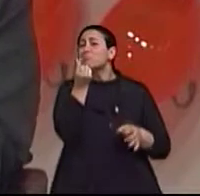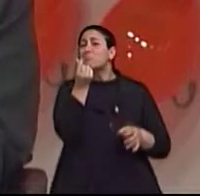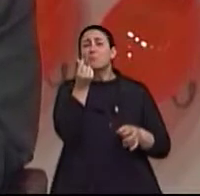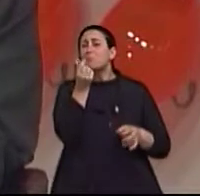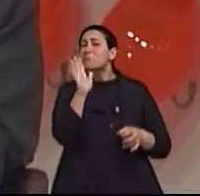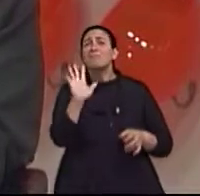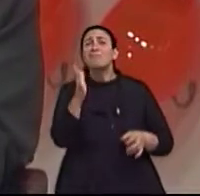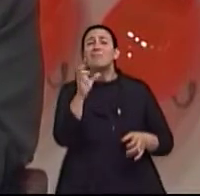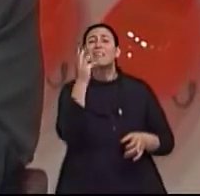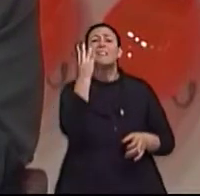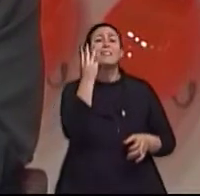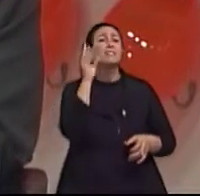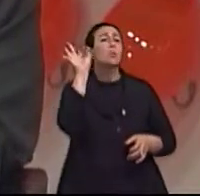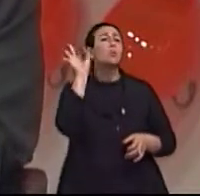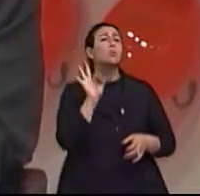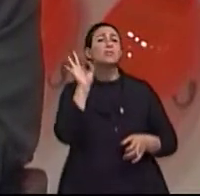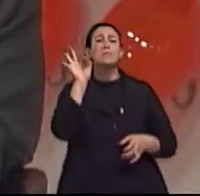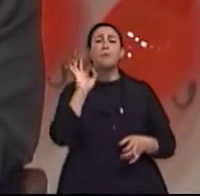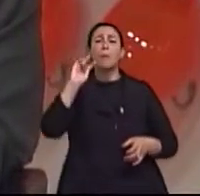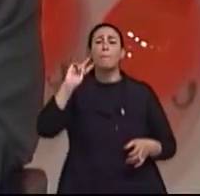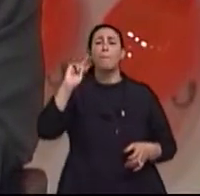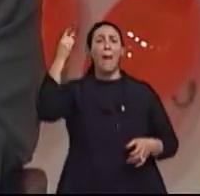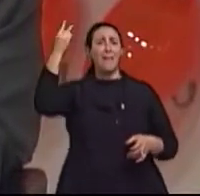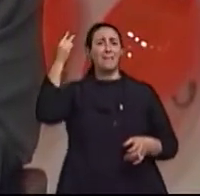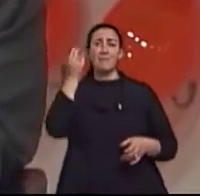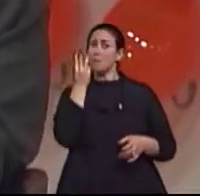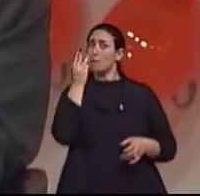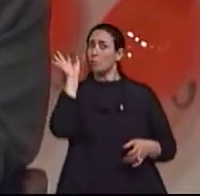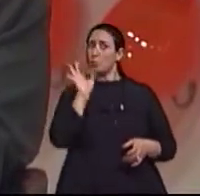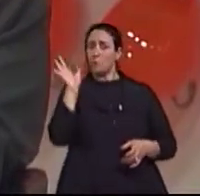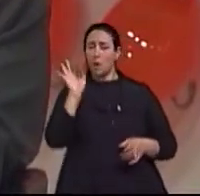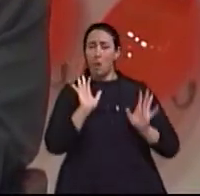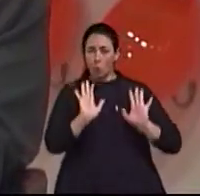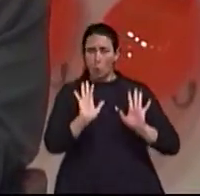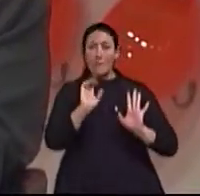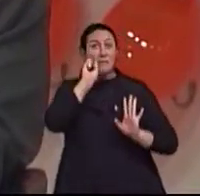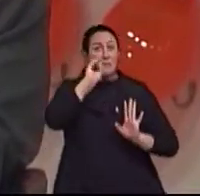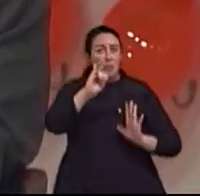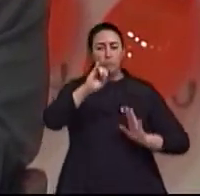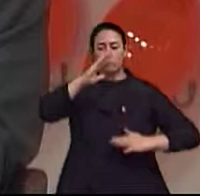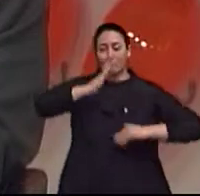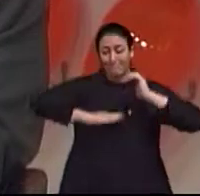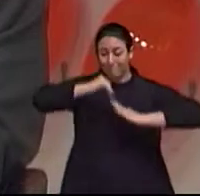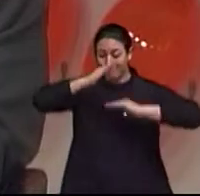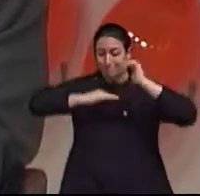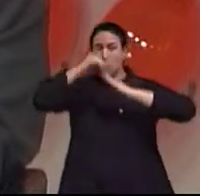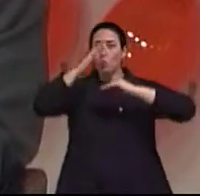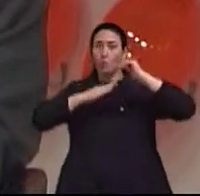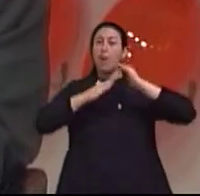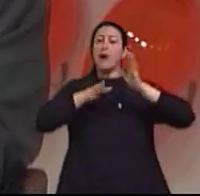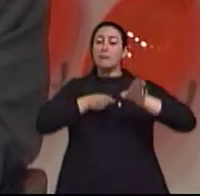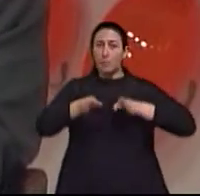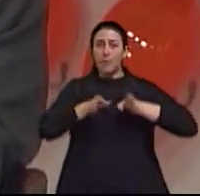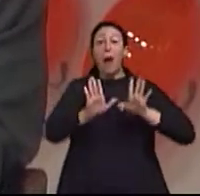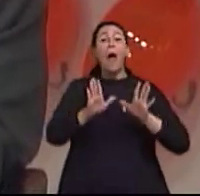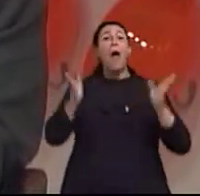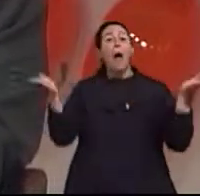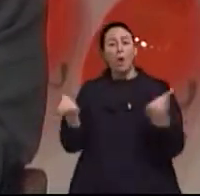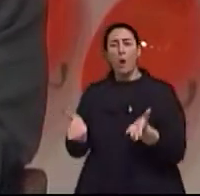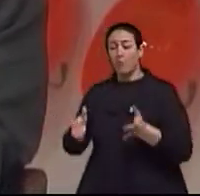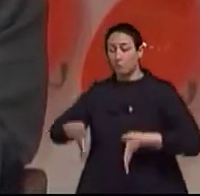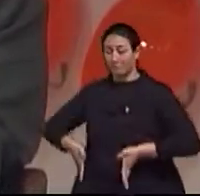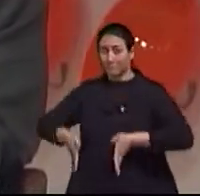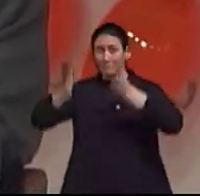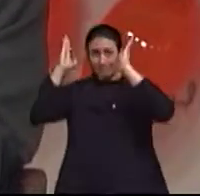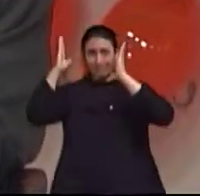3% a mais no seu orçamento. Ao passo que se for adequada ou tornada acessível depois de construída,